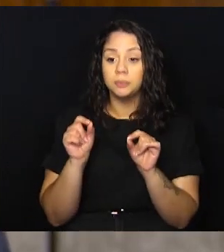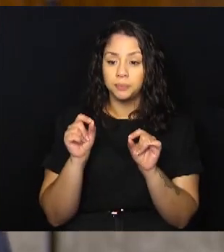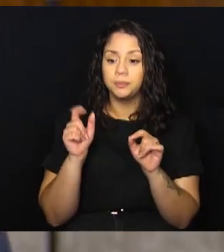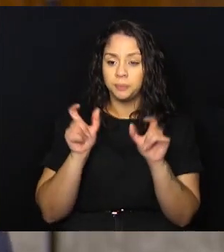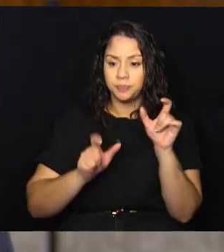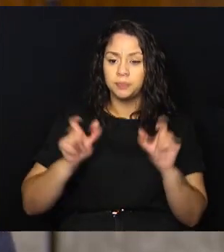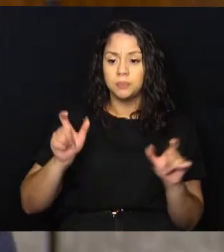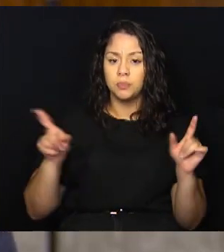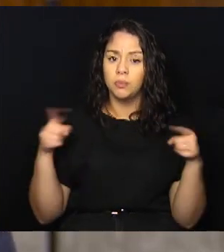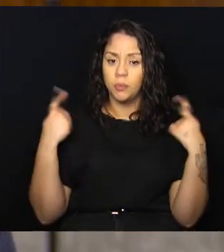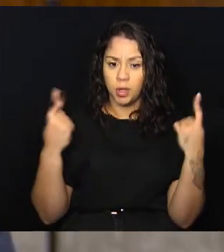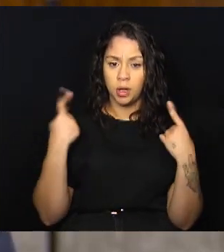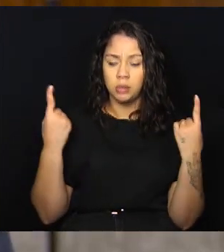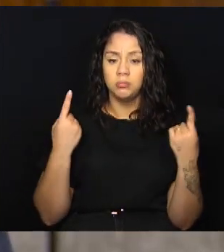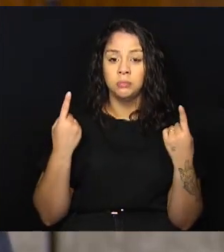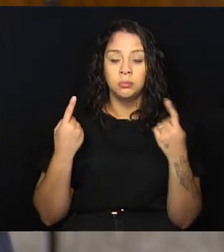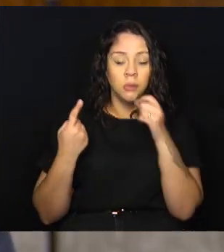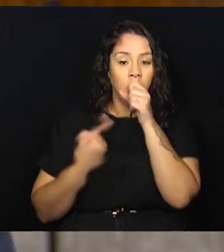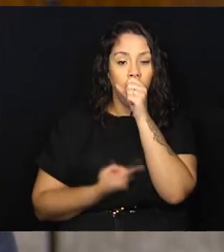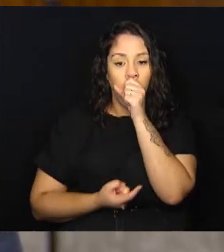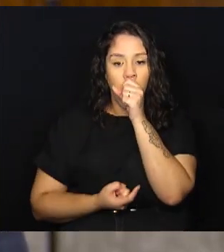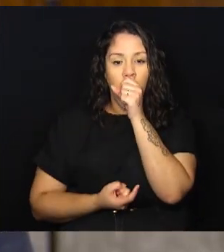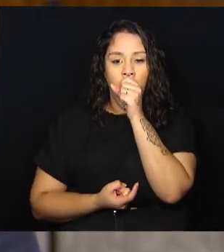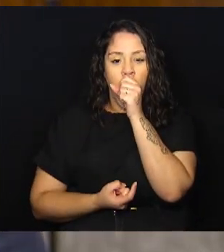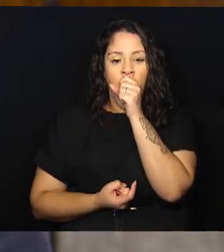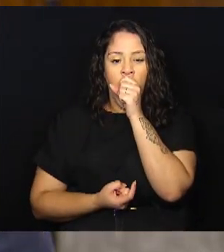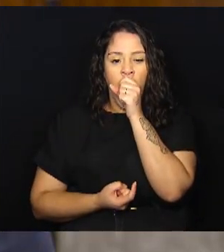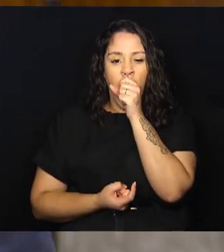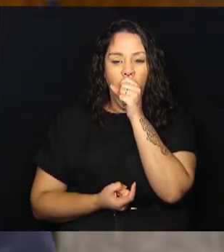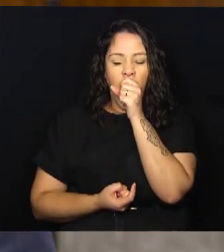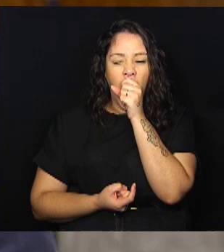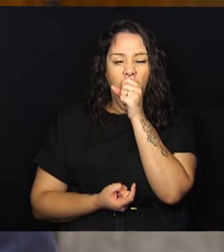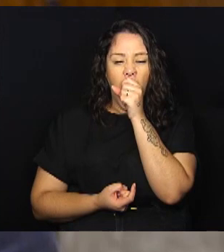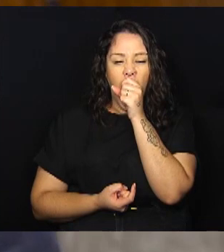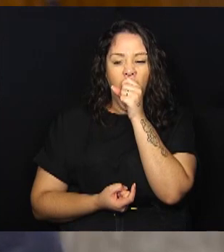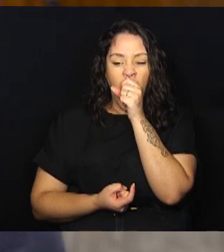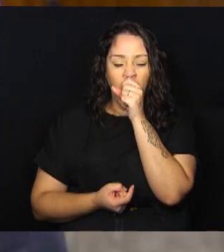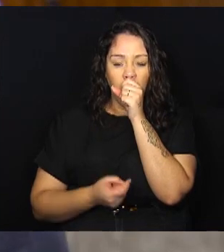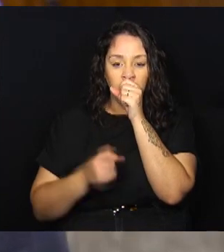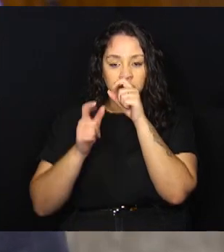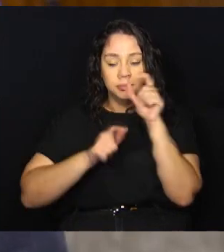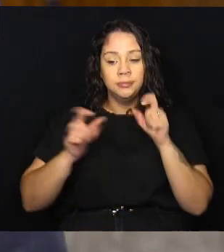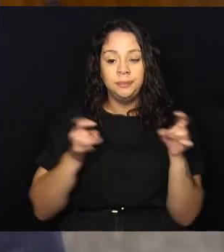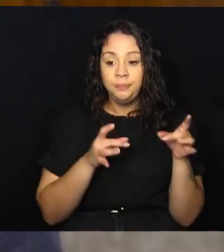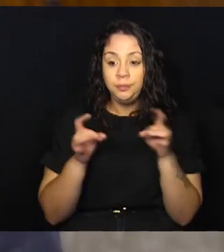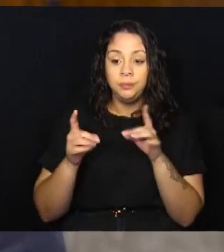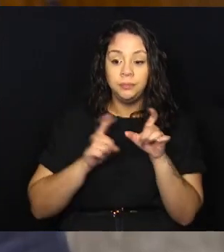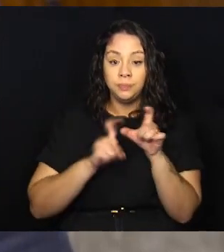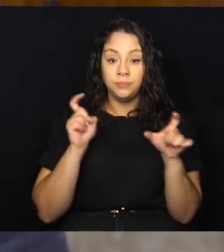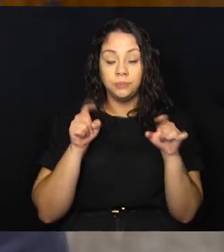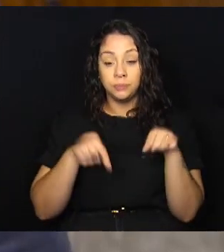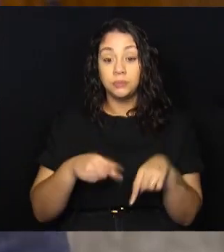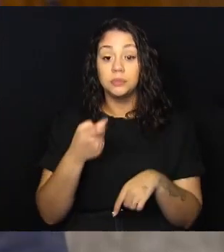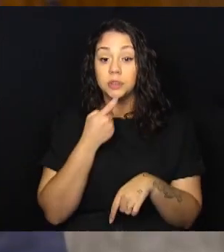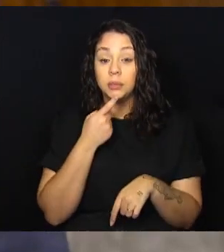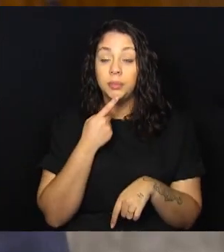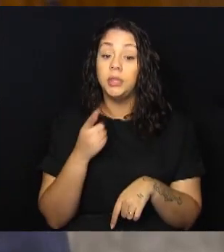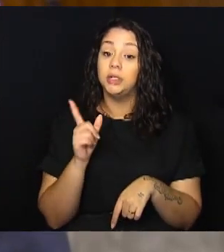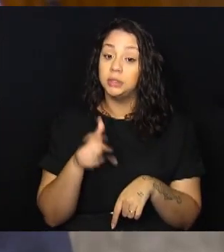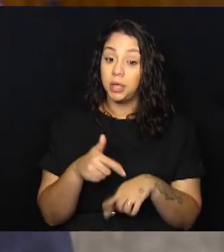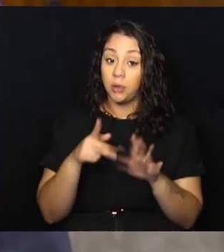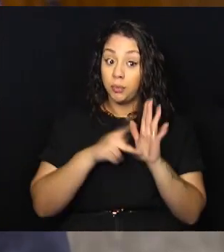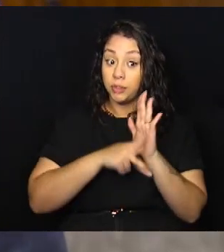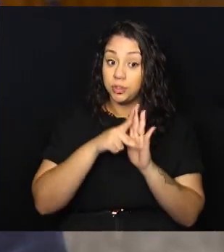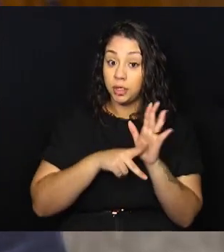para os ambulantes de Campinas. Ele fez essa interlocução com a cultura e eu apresentei um